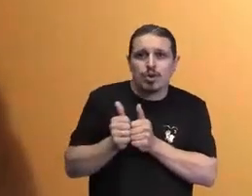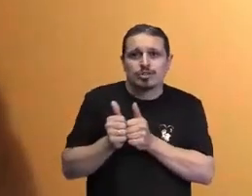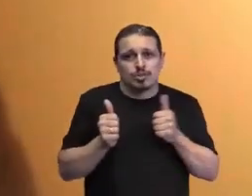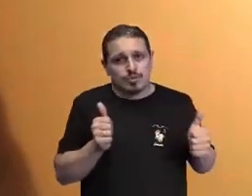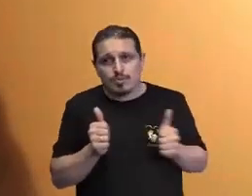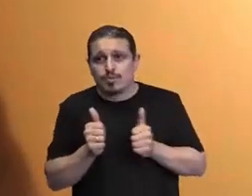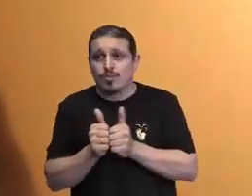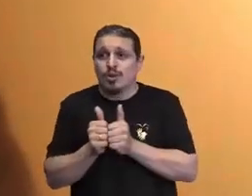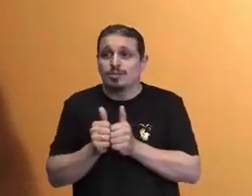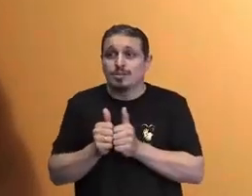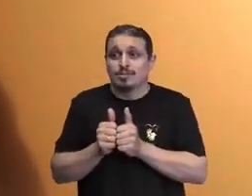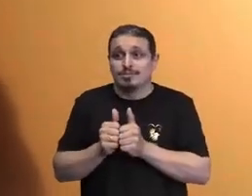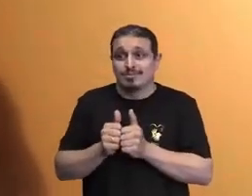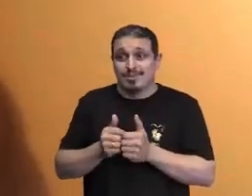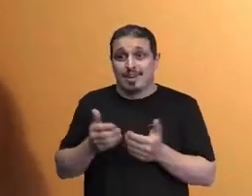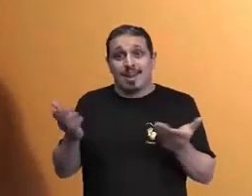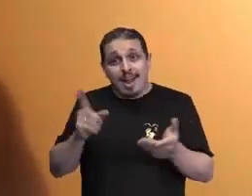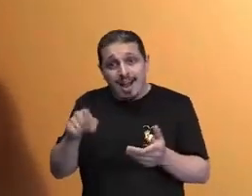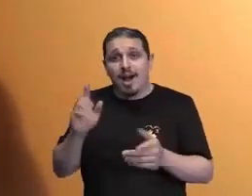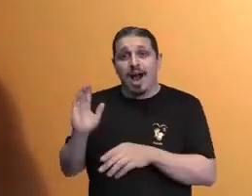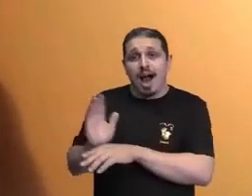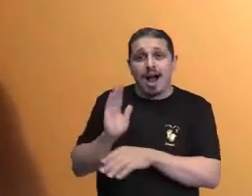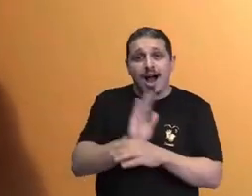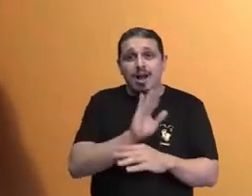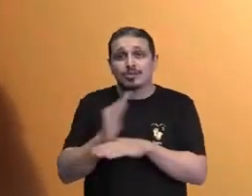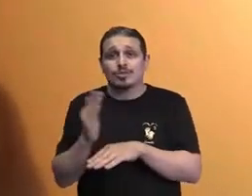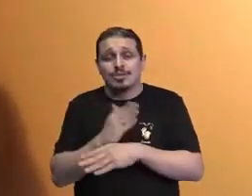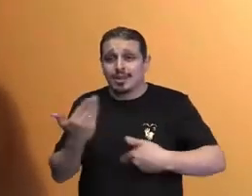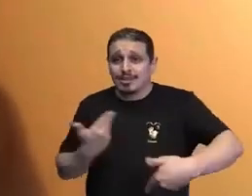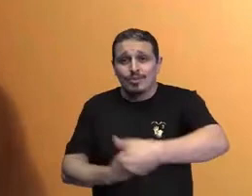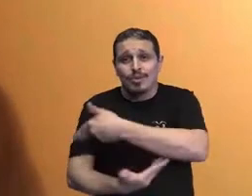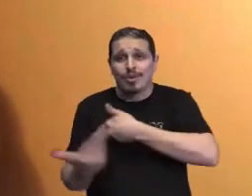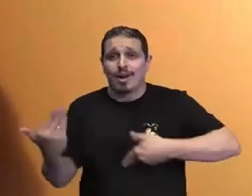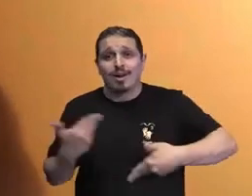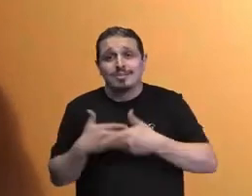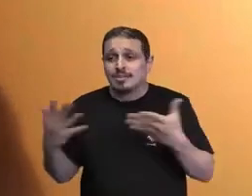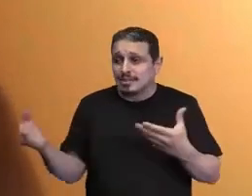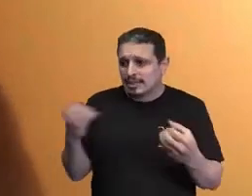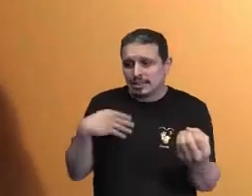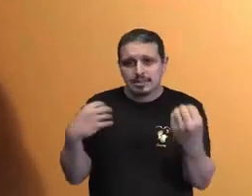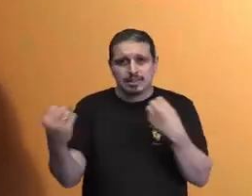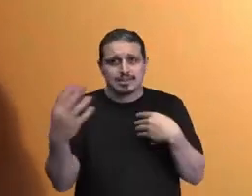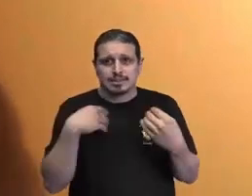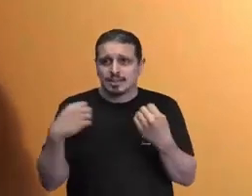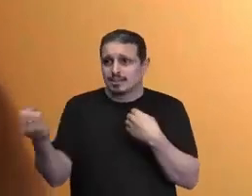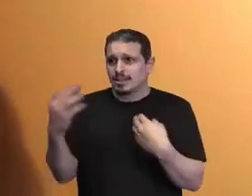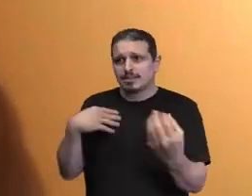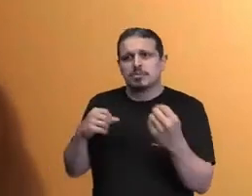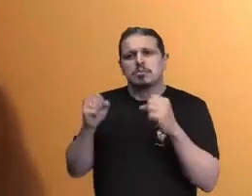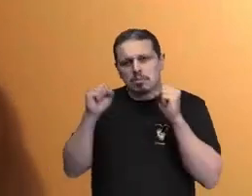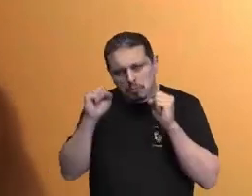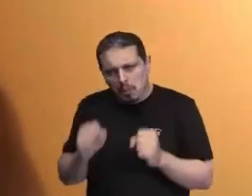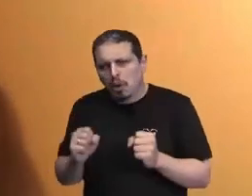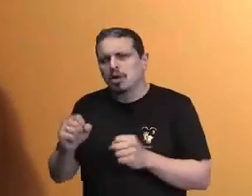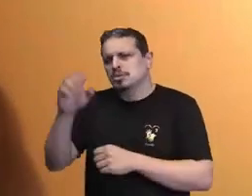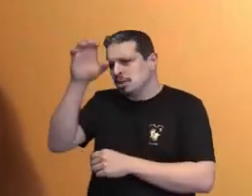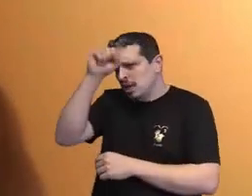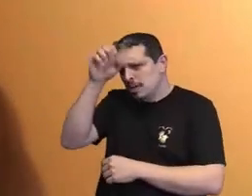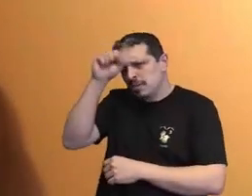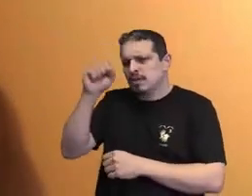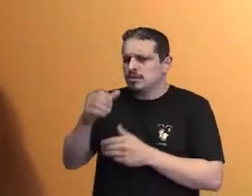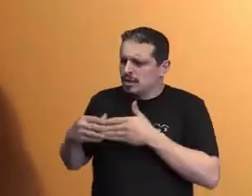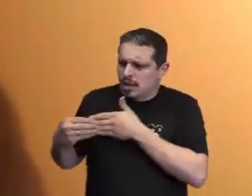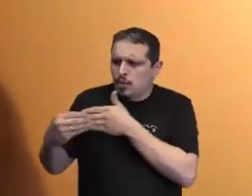nossa solidariedade, são pessoas que podem muito nos ensinar e conosco aprender, pessoas que nos acompanham na